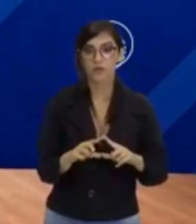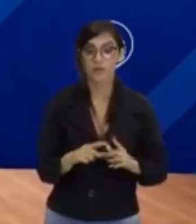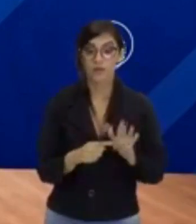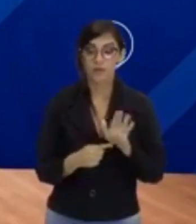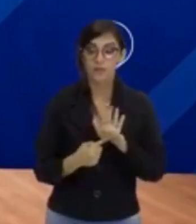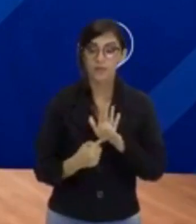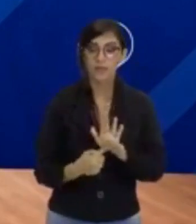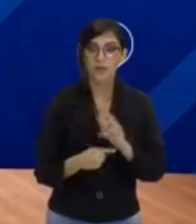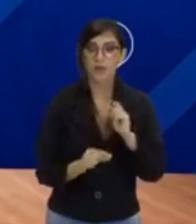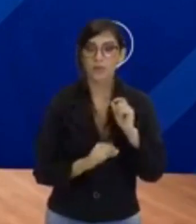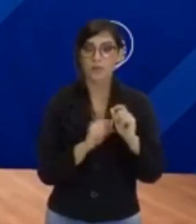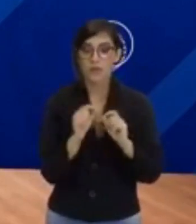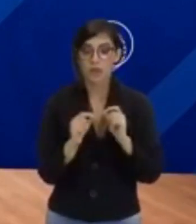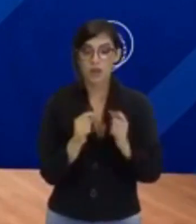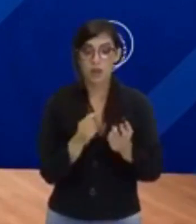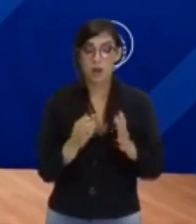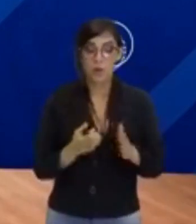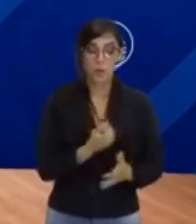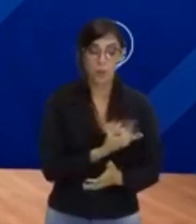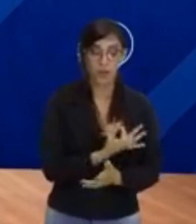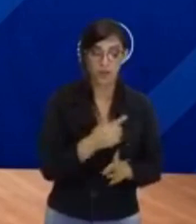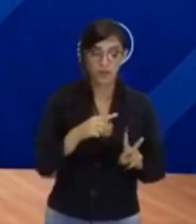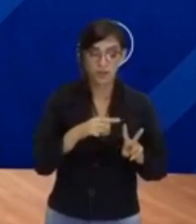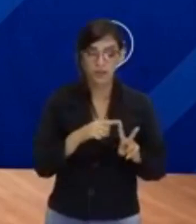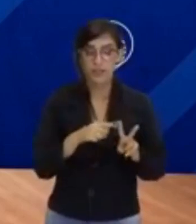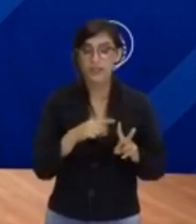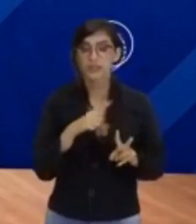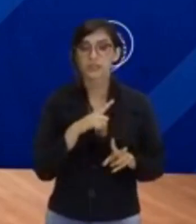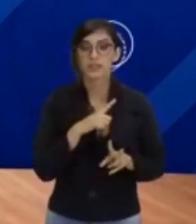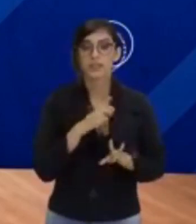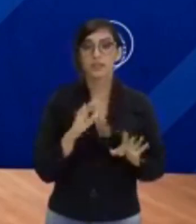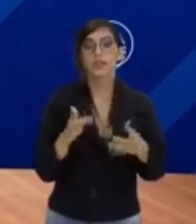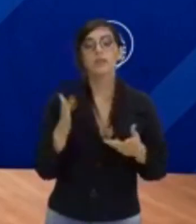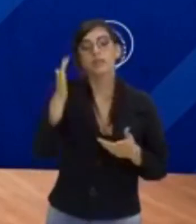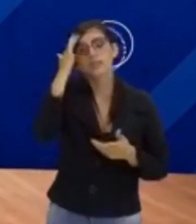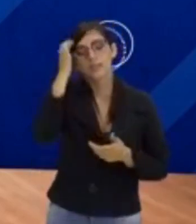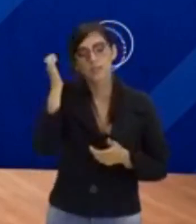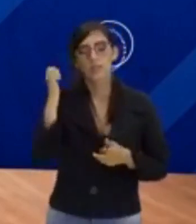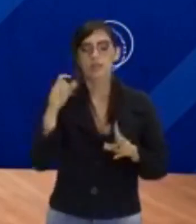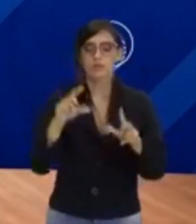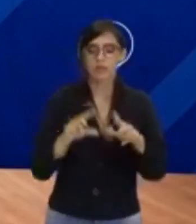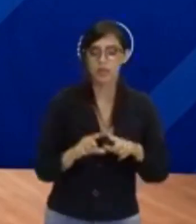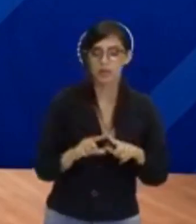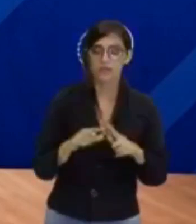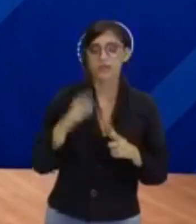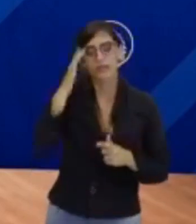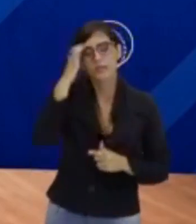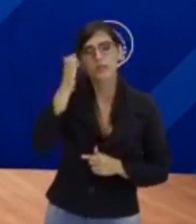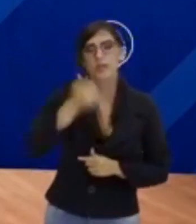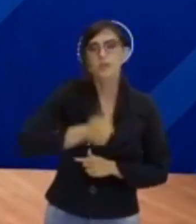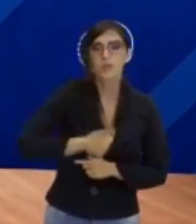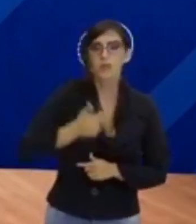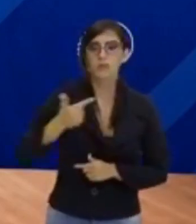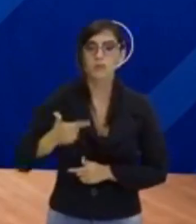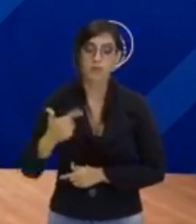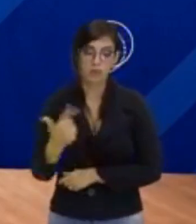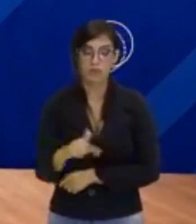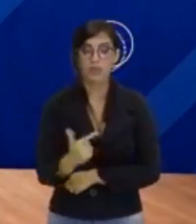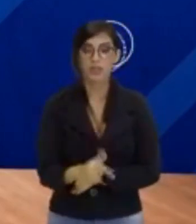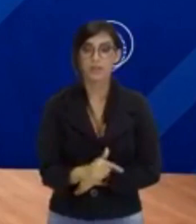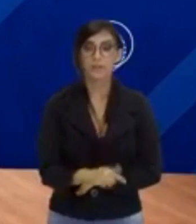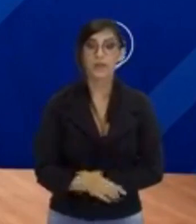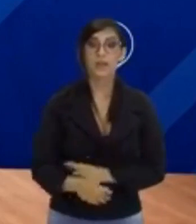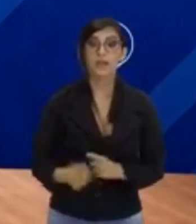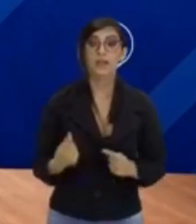logo quantas raízes tem. Então, já sabendo o delta, tu já sabe, tem uma, tem duas, não tem, certo? E além disso, eu